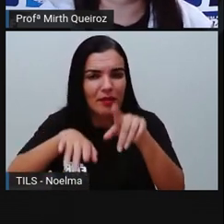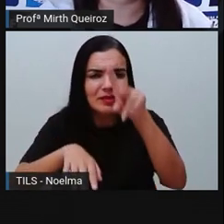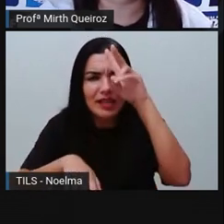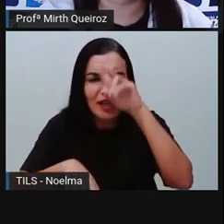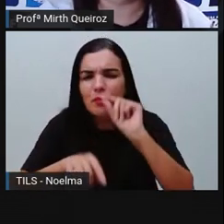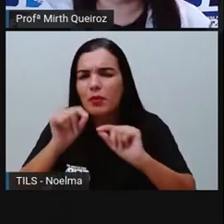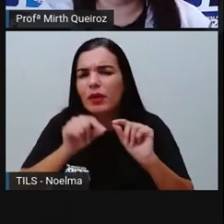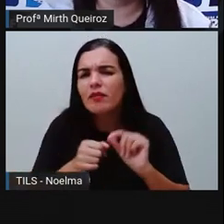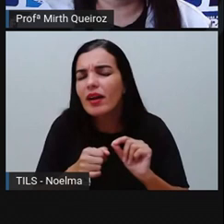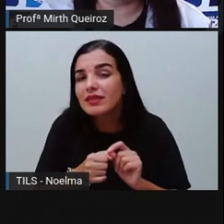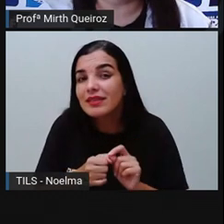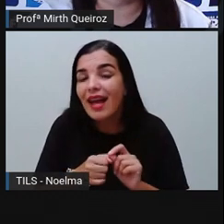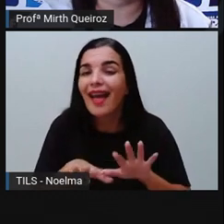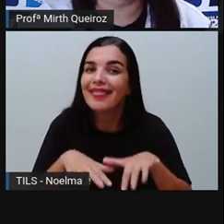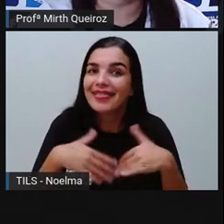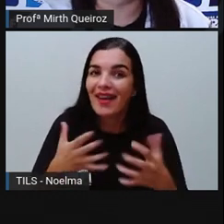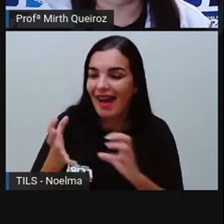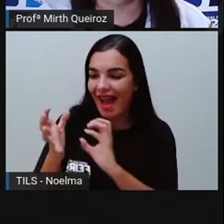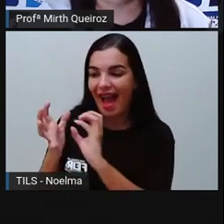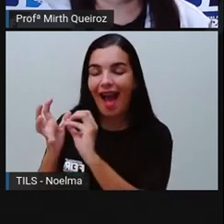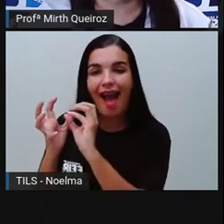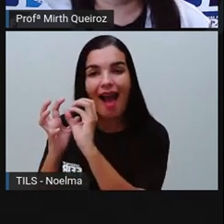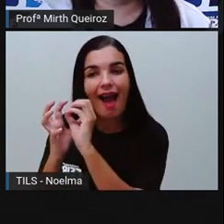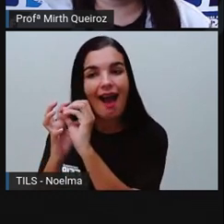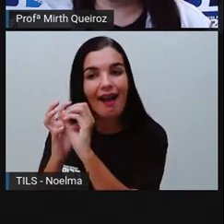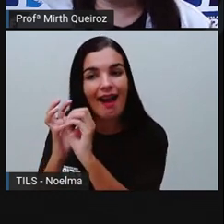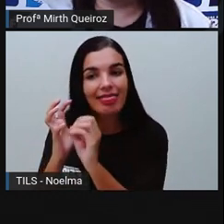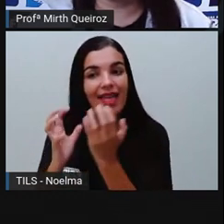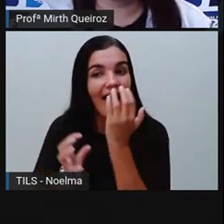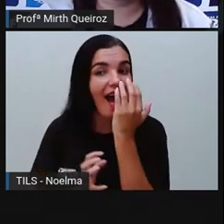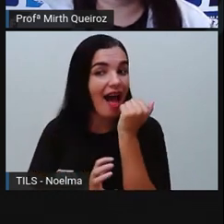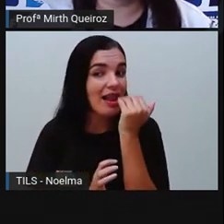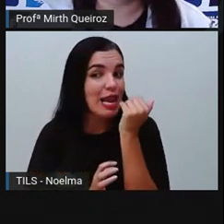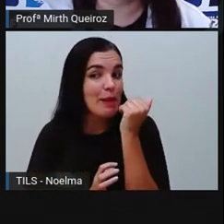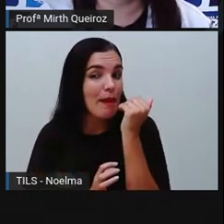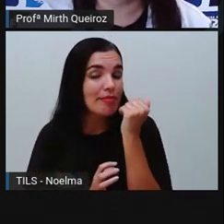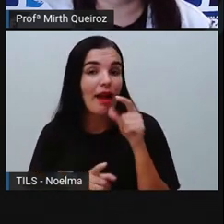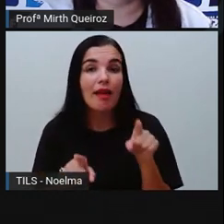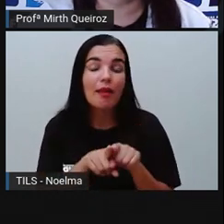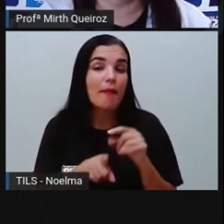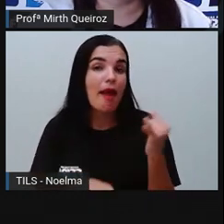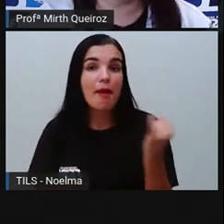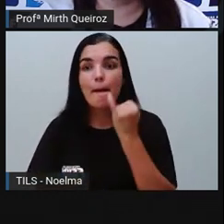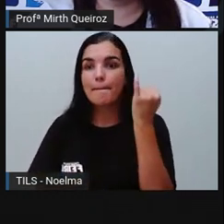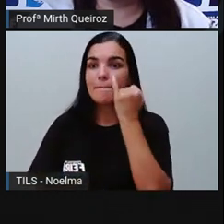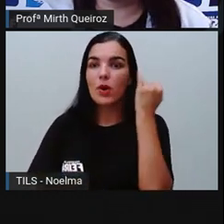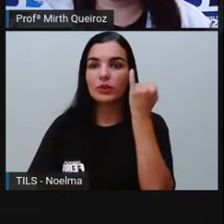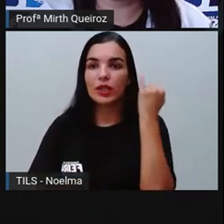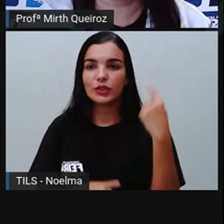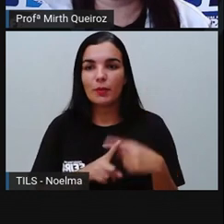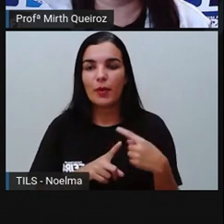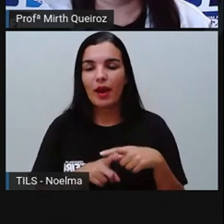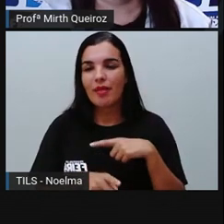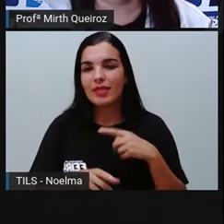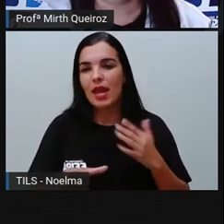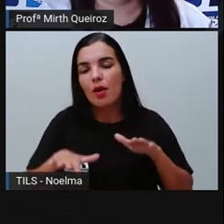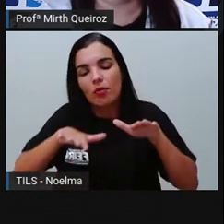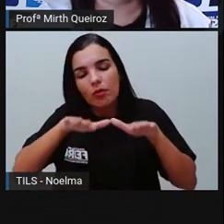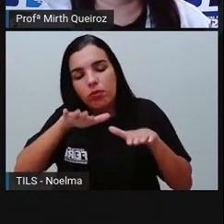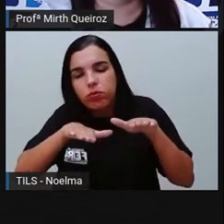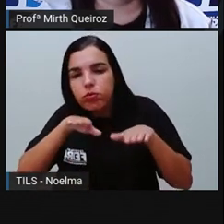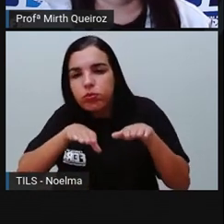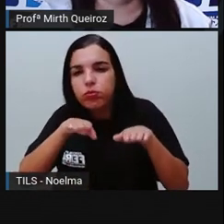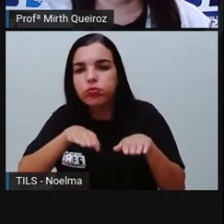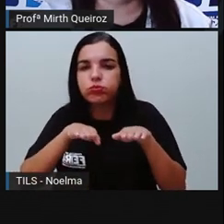é que faz isso? A cadeia alimentar, né? A cadeia alimentar, ela é muito importante para que haja esse equilíbrio, né? Uma